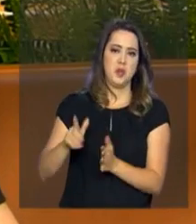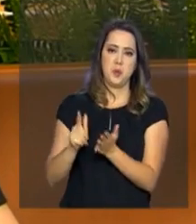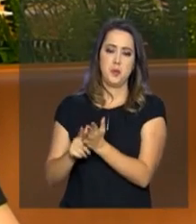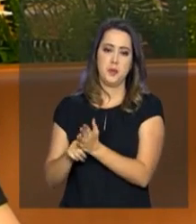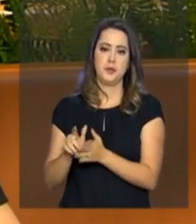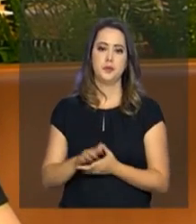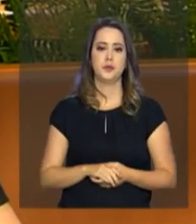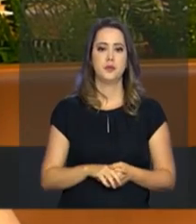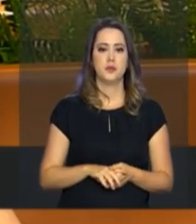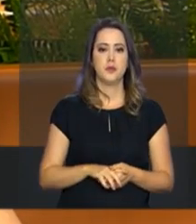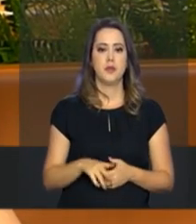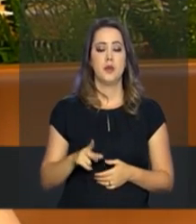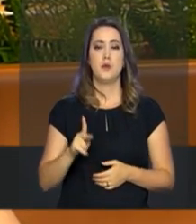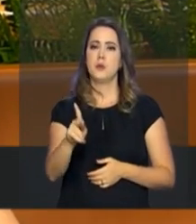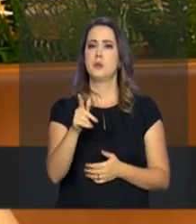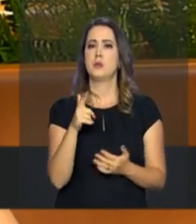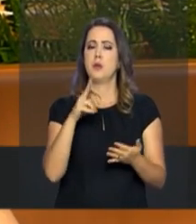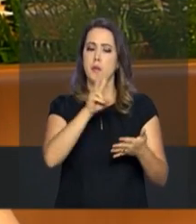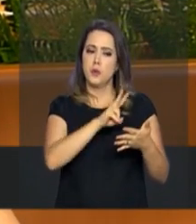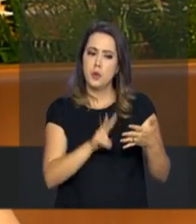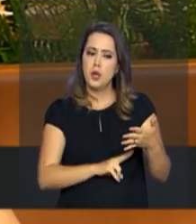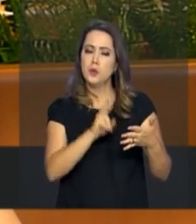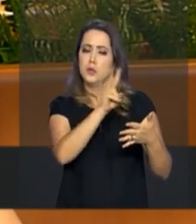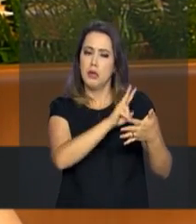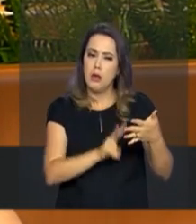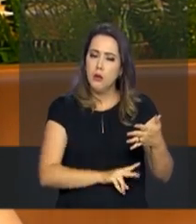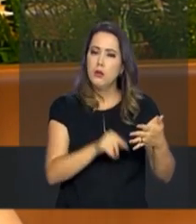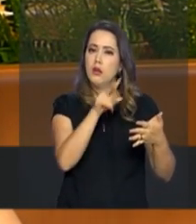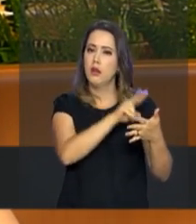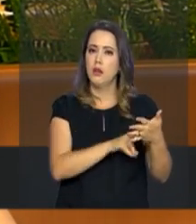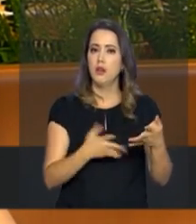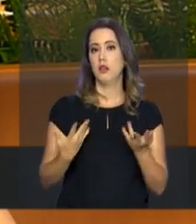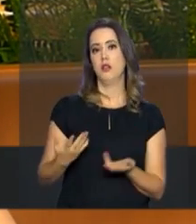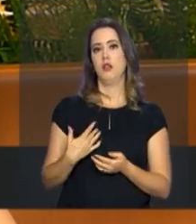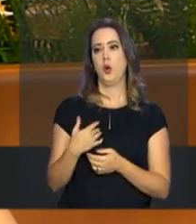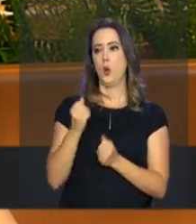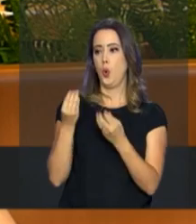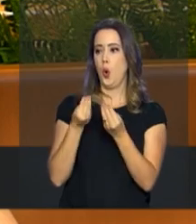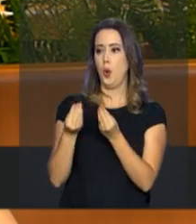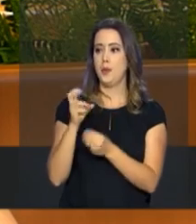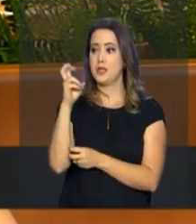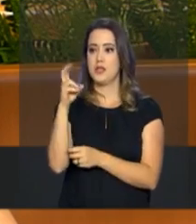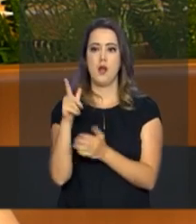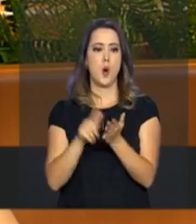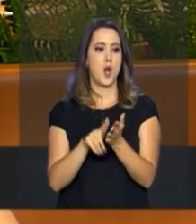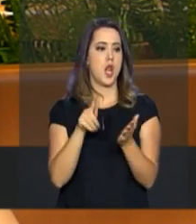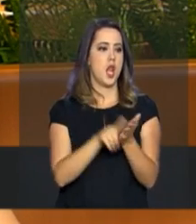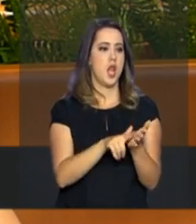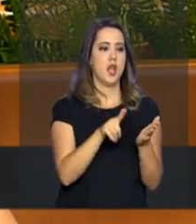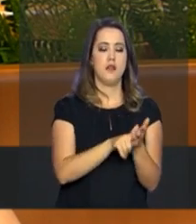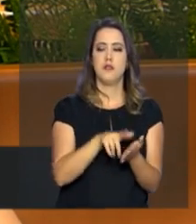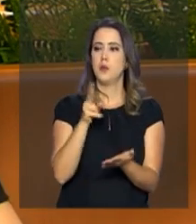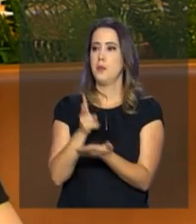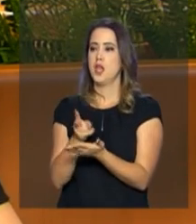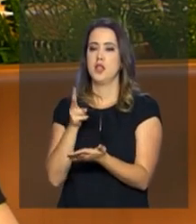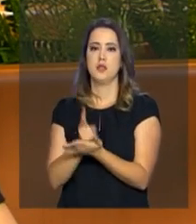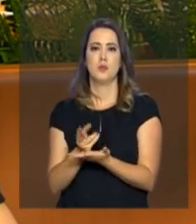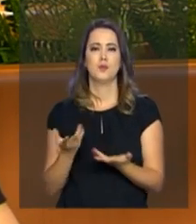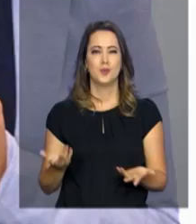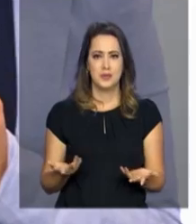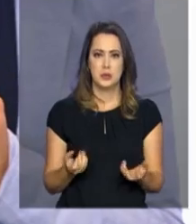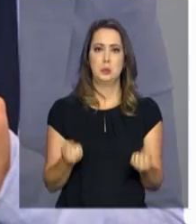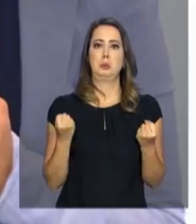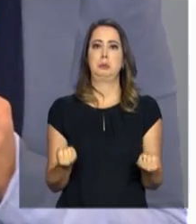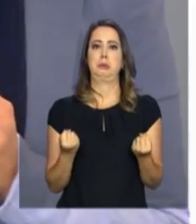leio muito e leio diversos livros ao mesmo tempo. Imagine você levar 5 livros todo dia para o mesmo lugar. Não tem como, haja